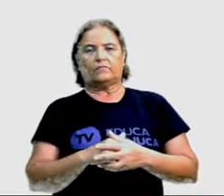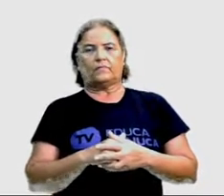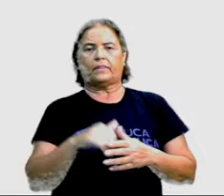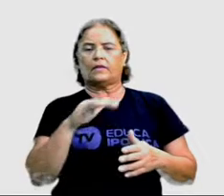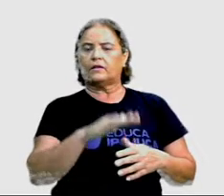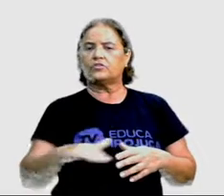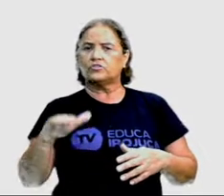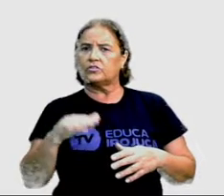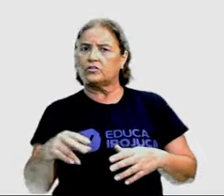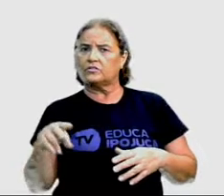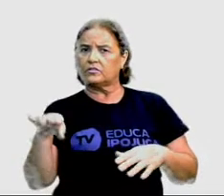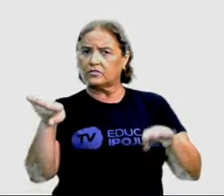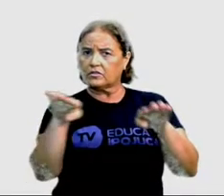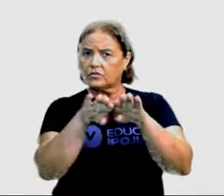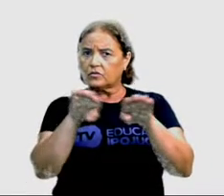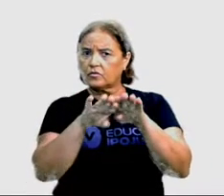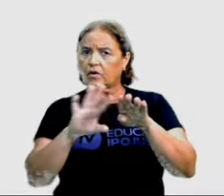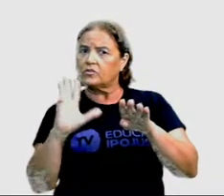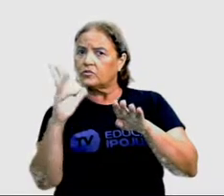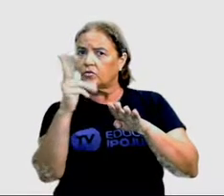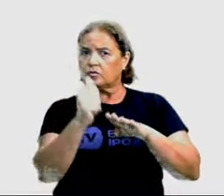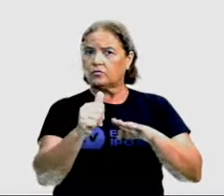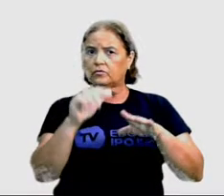são iguais em todas as imagens?